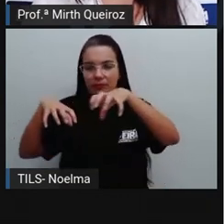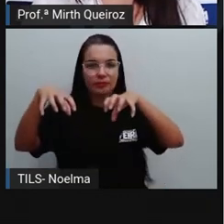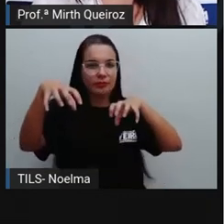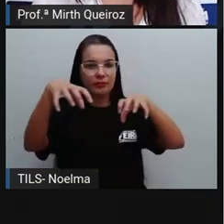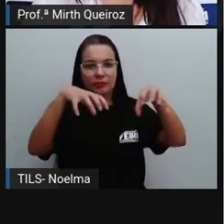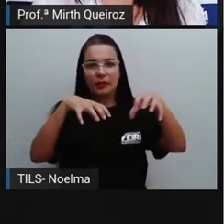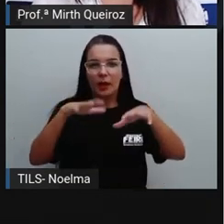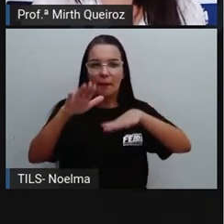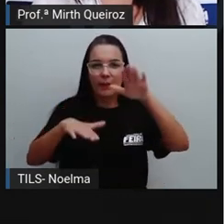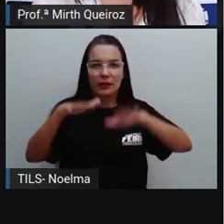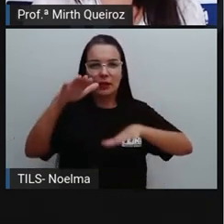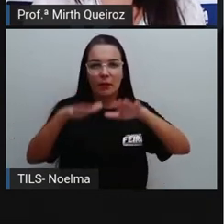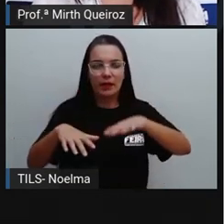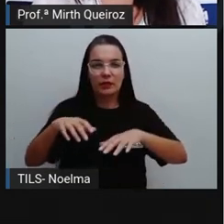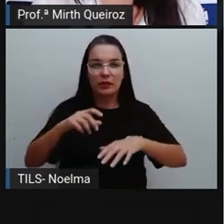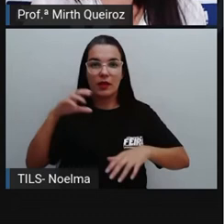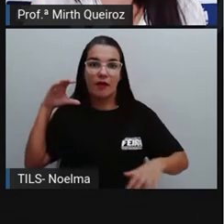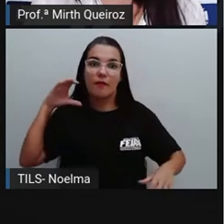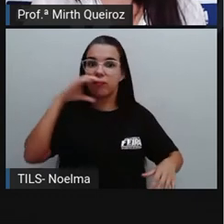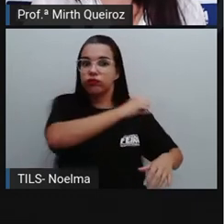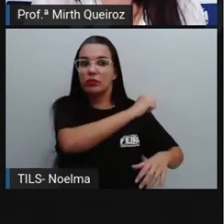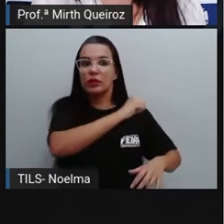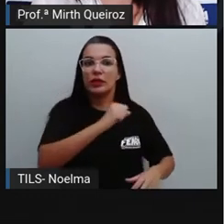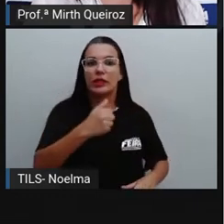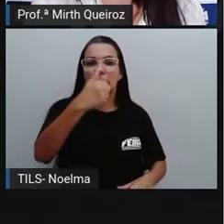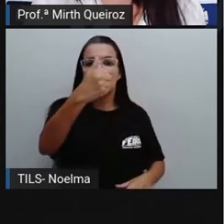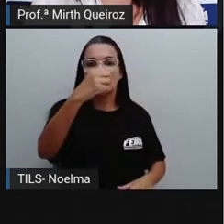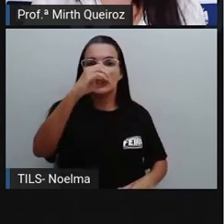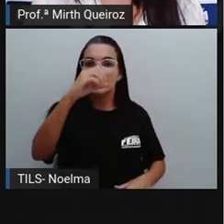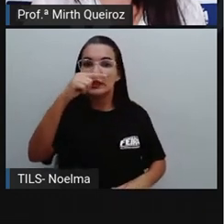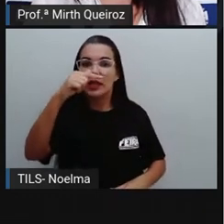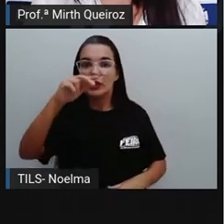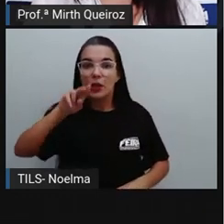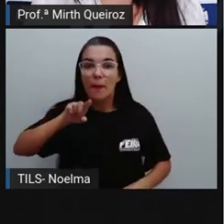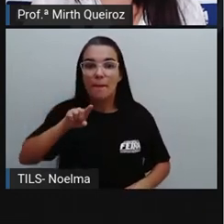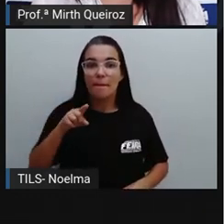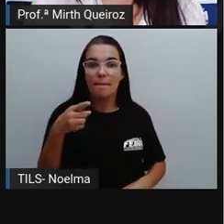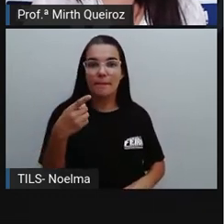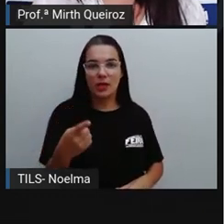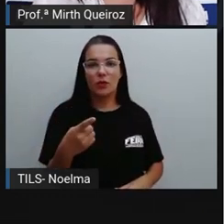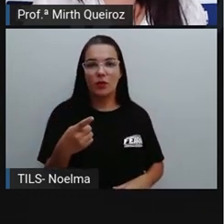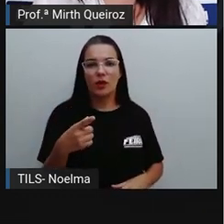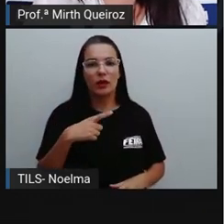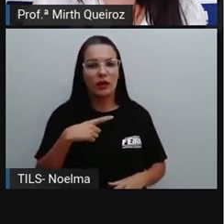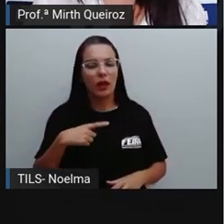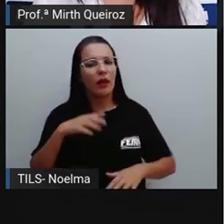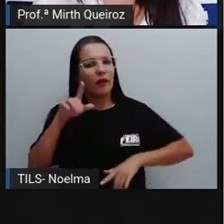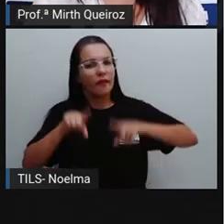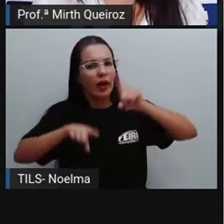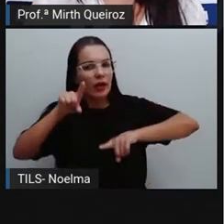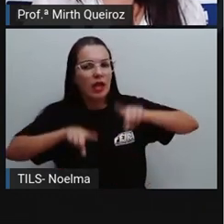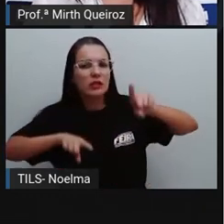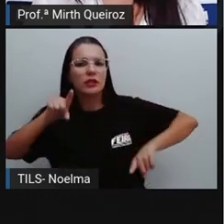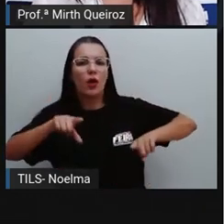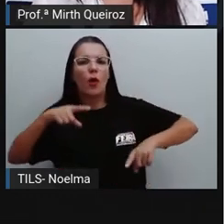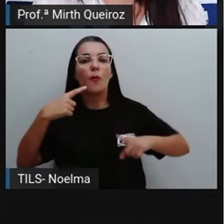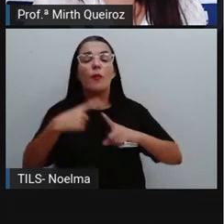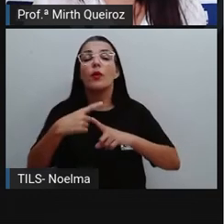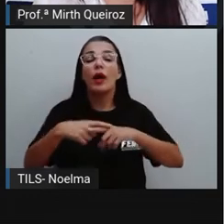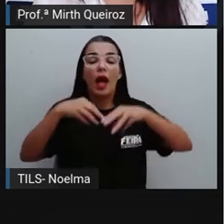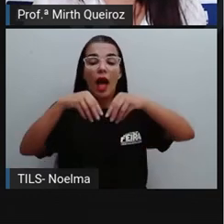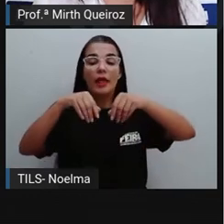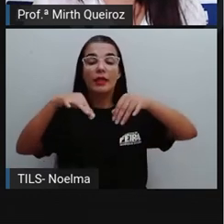107.000 km por hora? Essa velocidade é variável, uma vez que a óbita terrestre não é